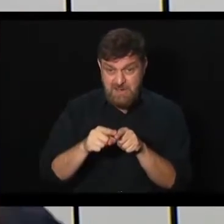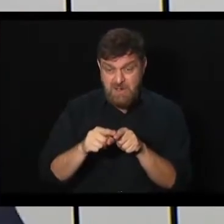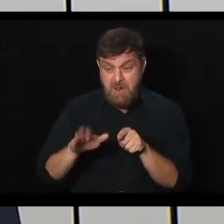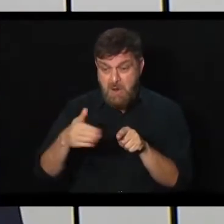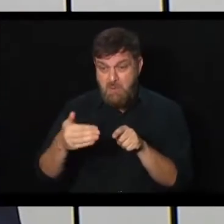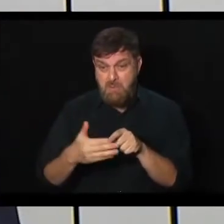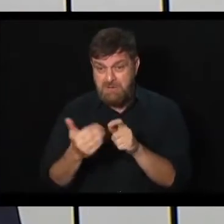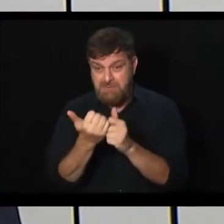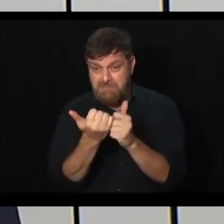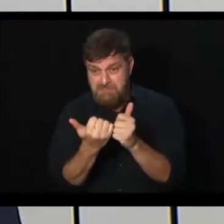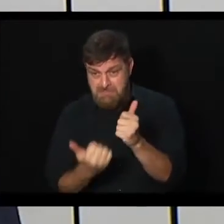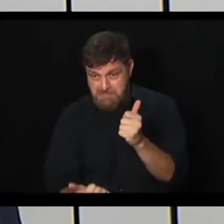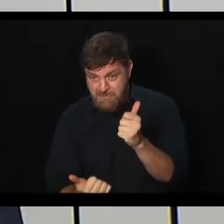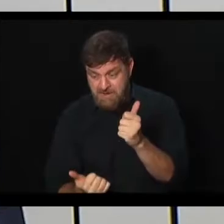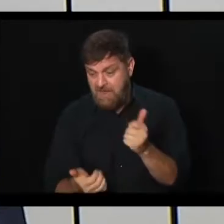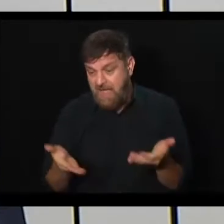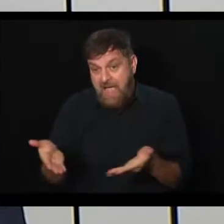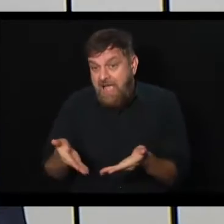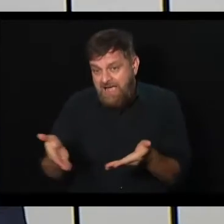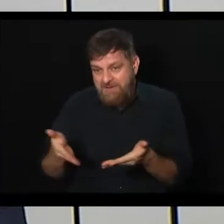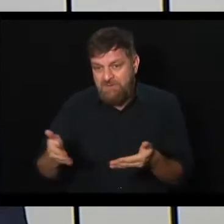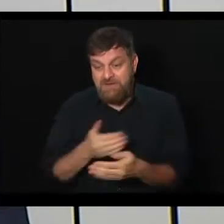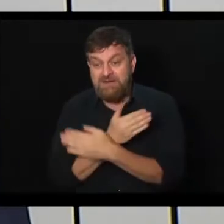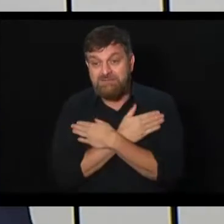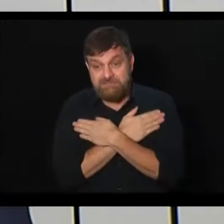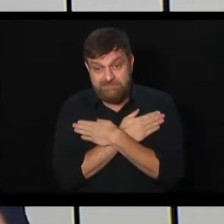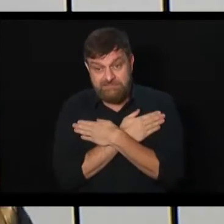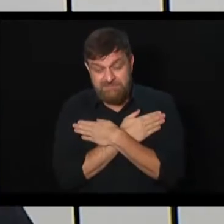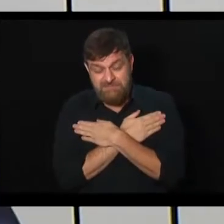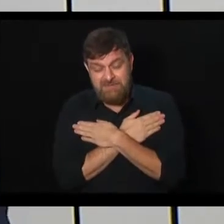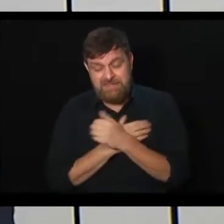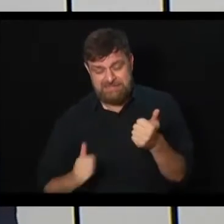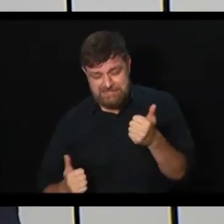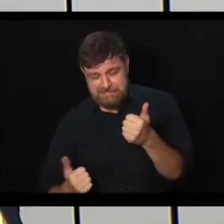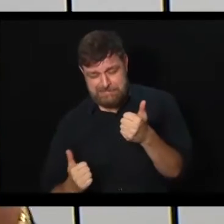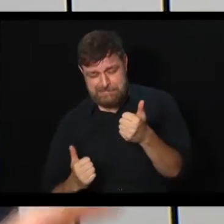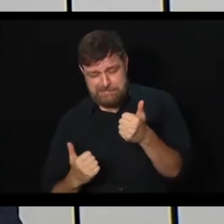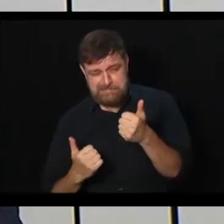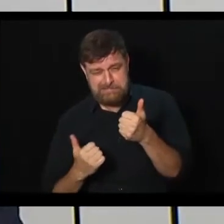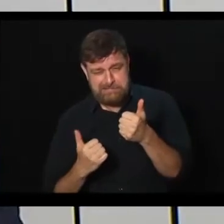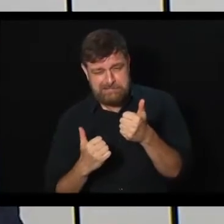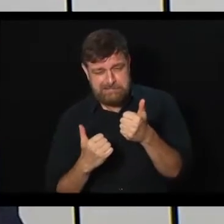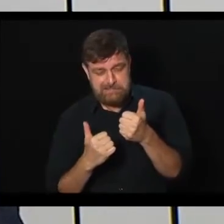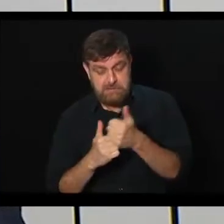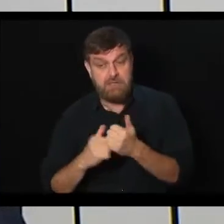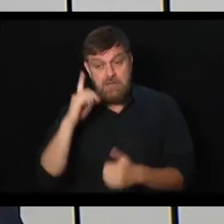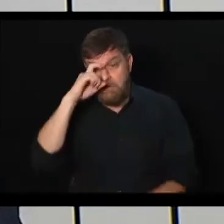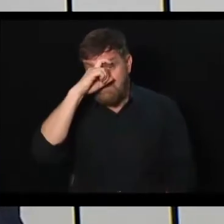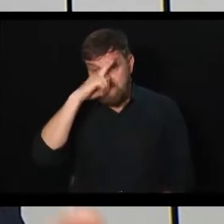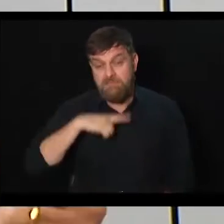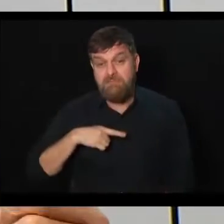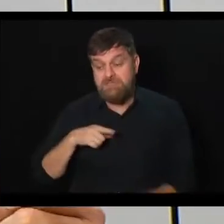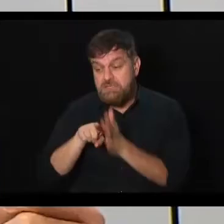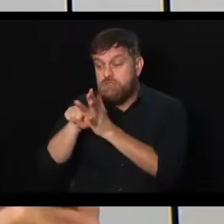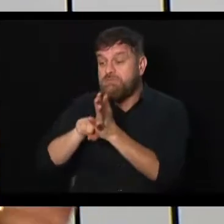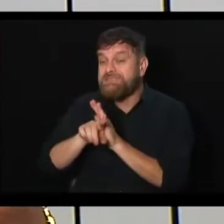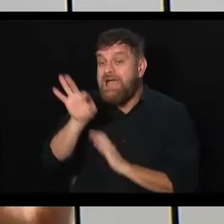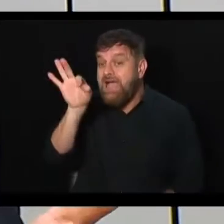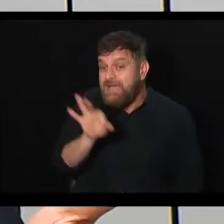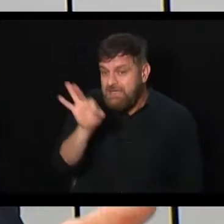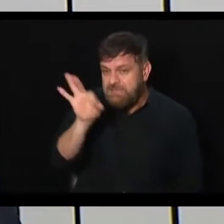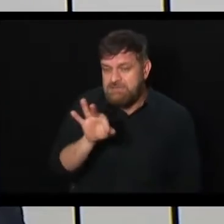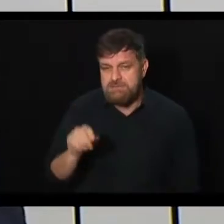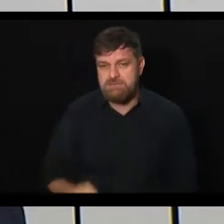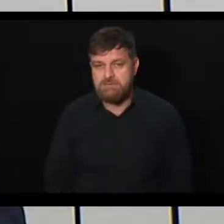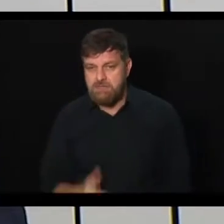profundamente, como caiu, a retomada é menor. Agora, a gente tem que se basear nos índices. O é índice? Se você pegar o